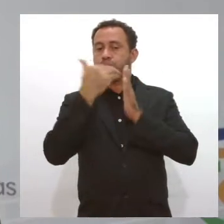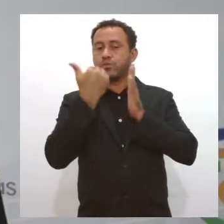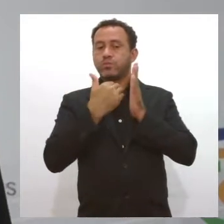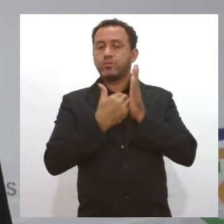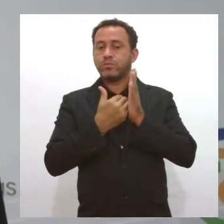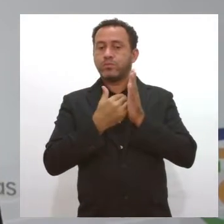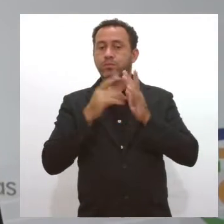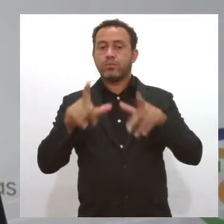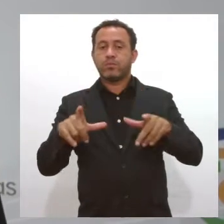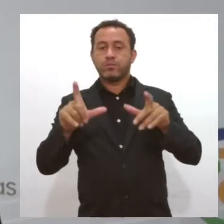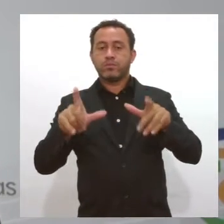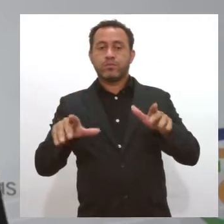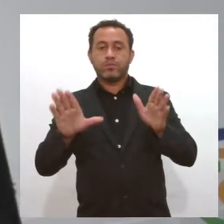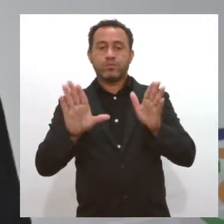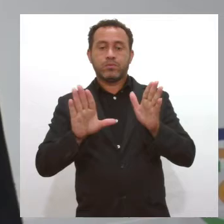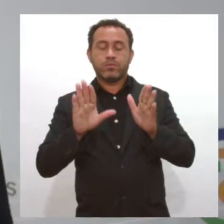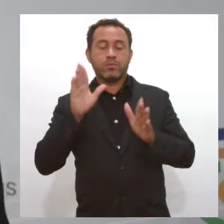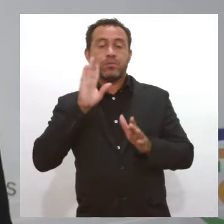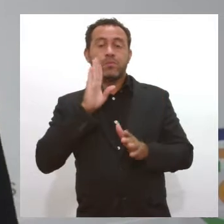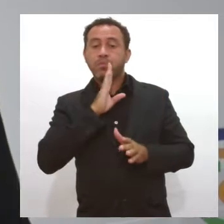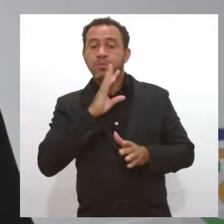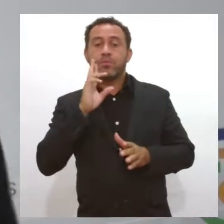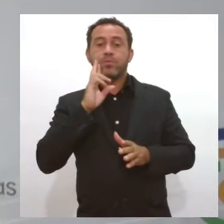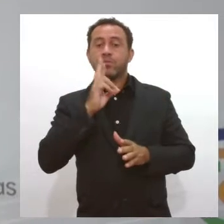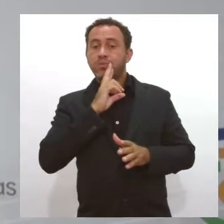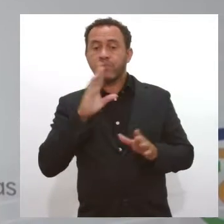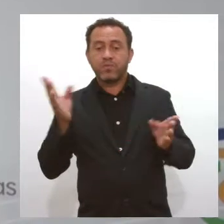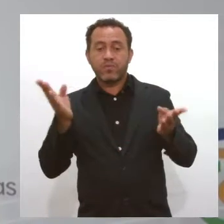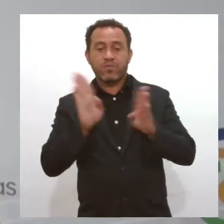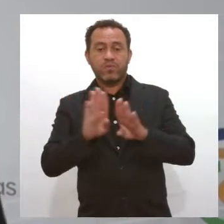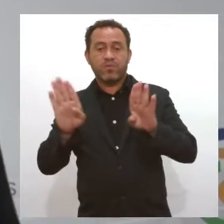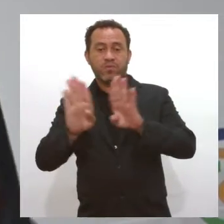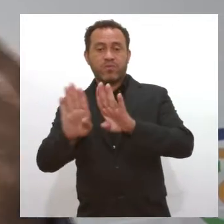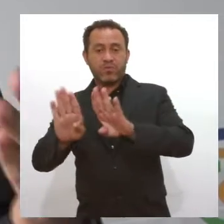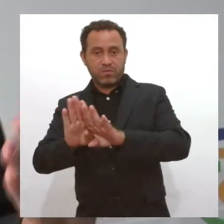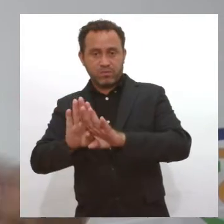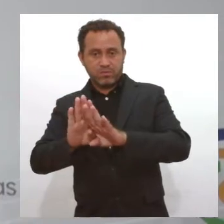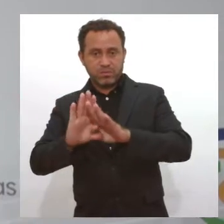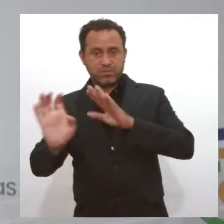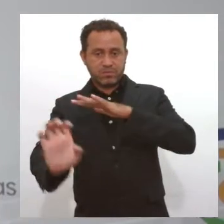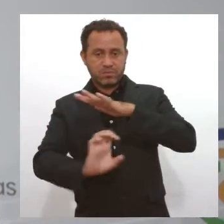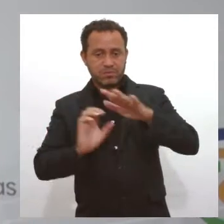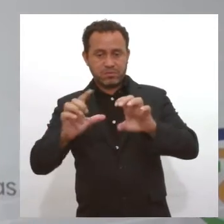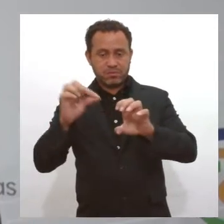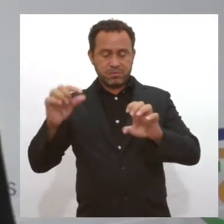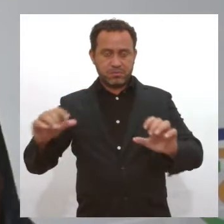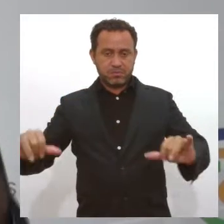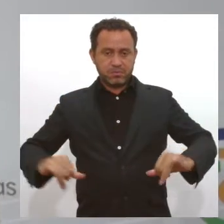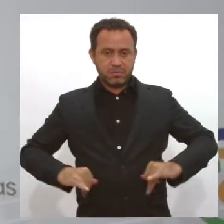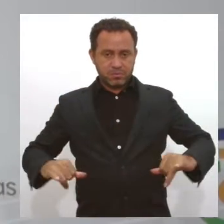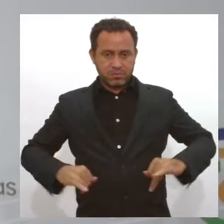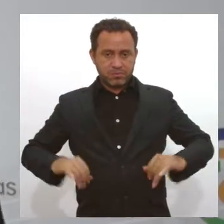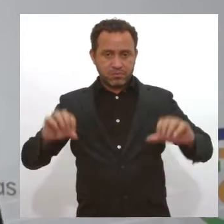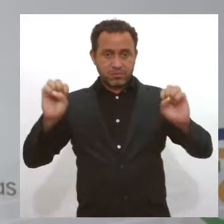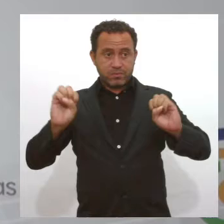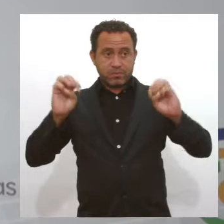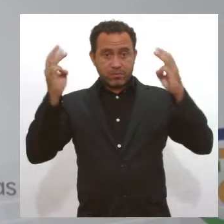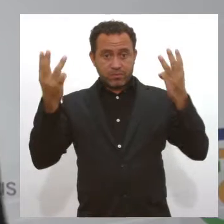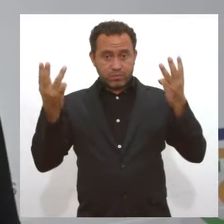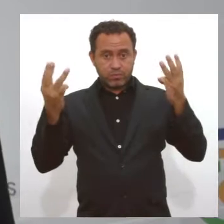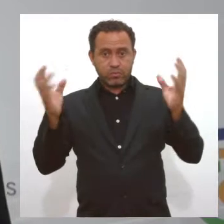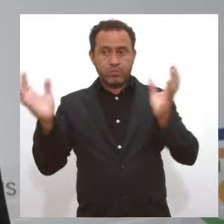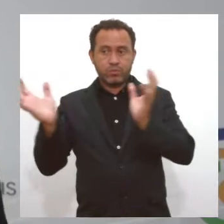fechados, bares e restaurantes, micro e pequenos empresários sofrendo, pessoal do setor de eventos, ou seja, uma cadeia toda